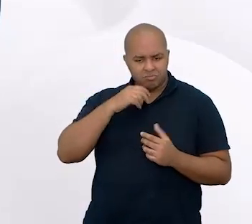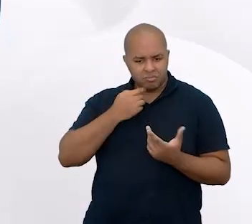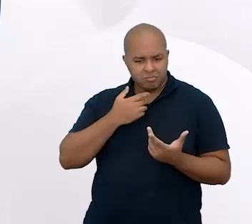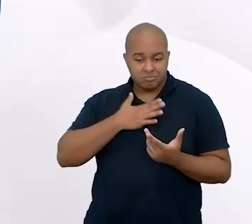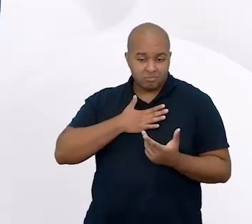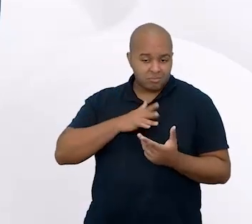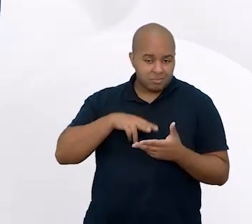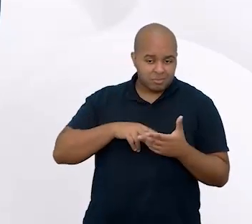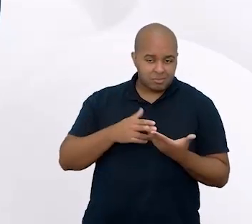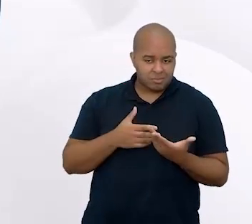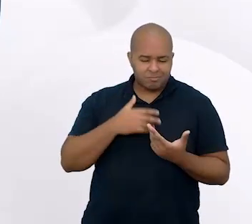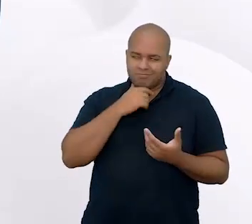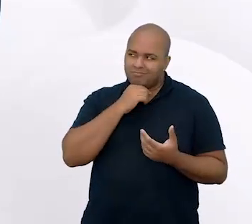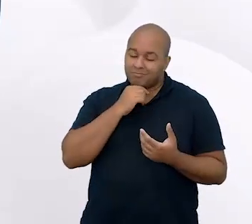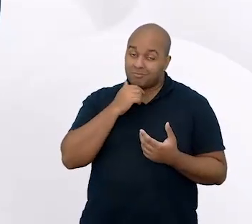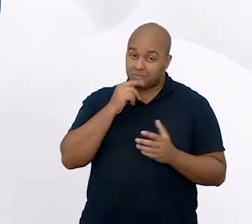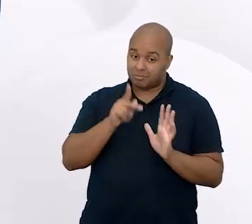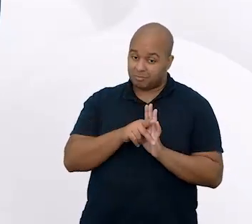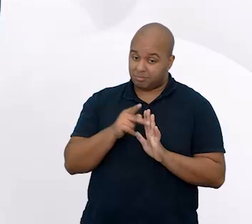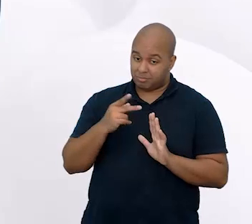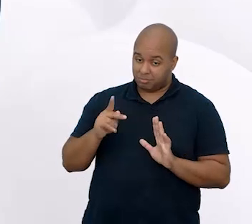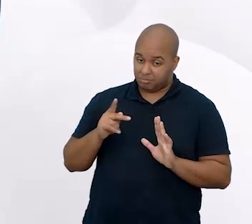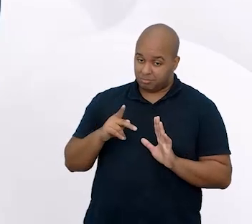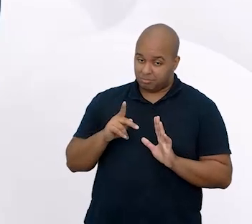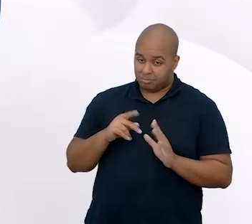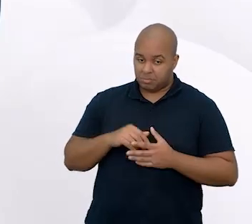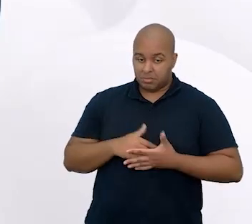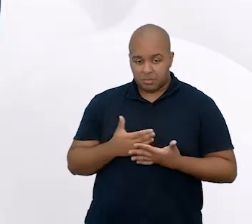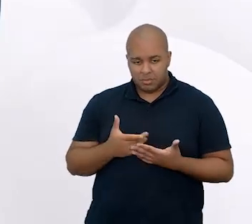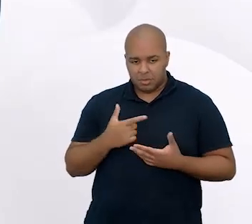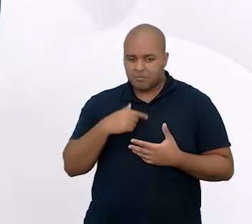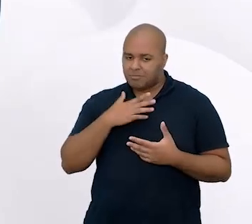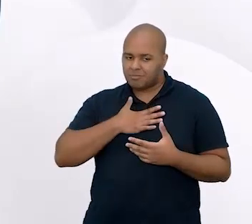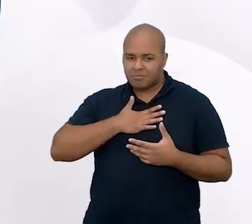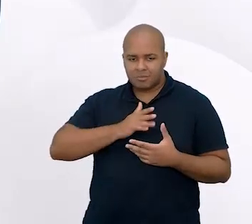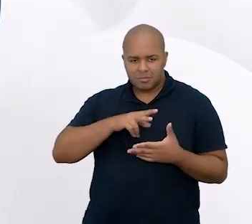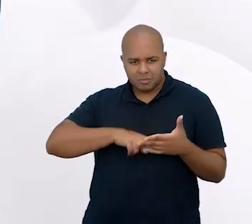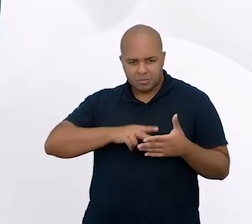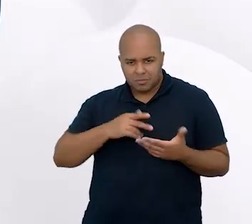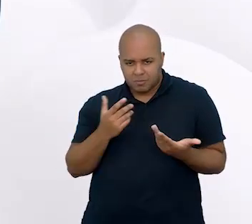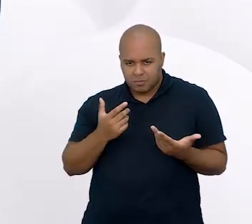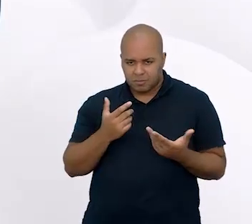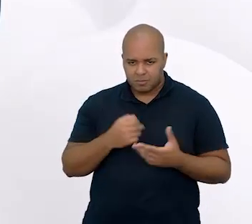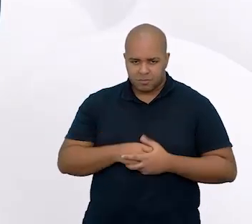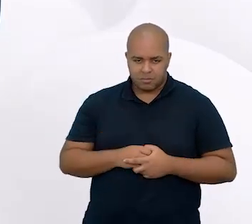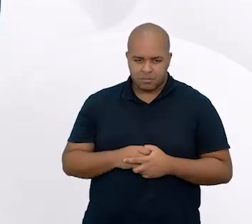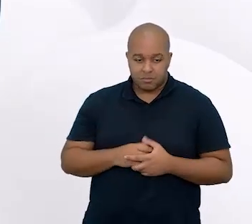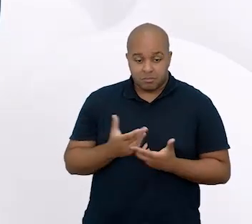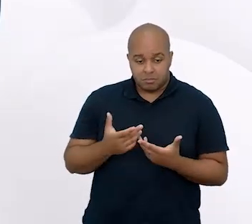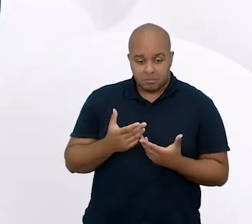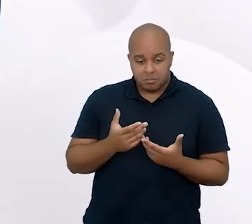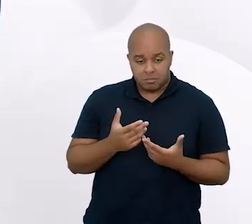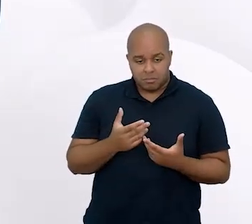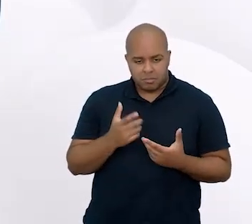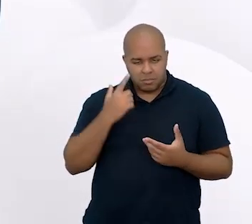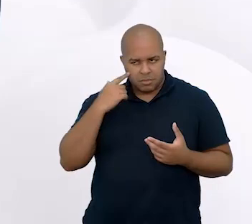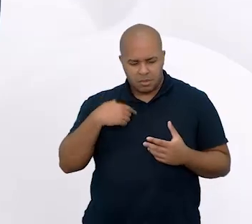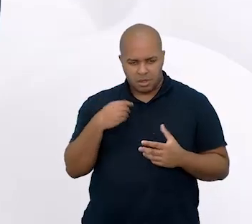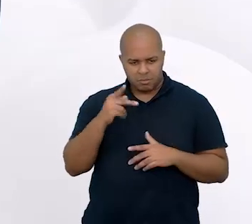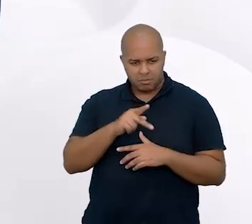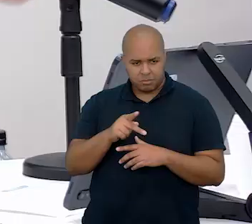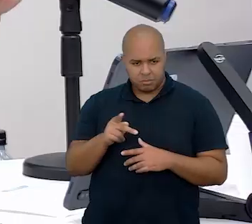gostava de ler. Essa é a minha experiência. Eu não gostava de ler. A minha